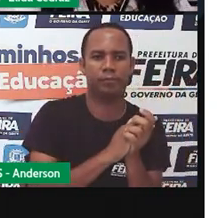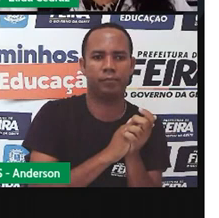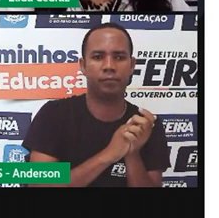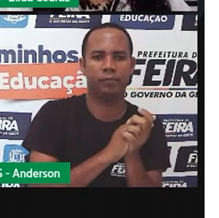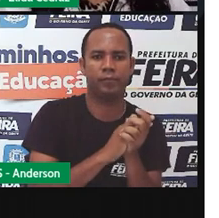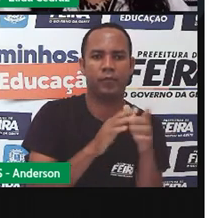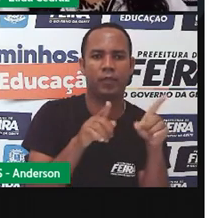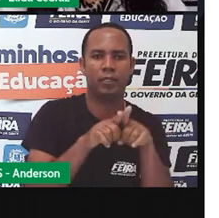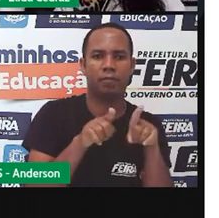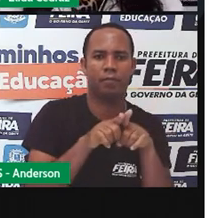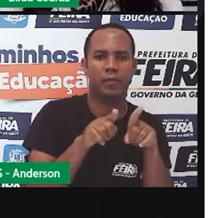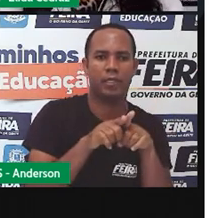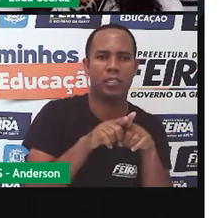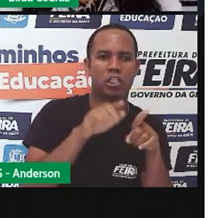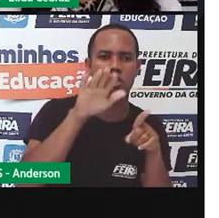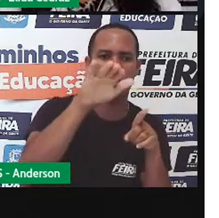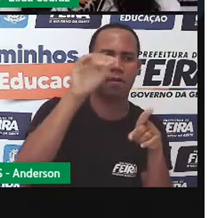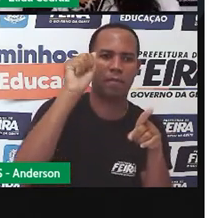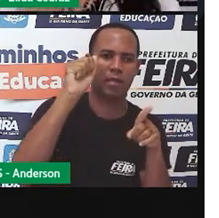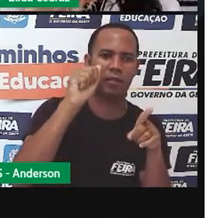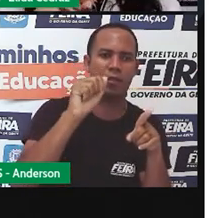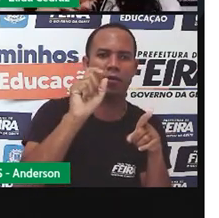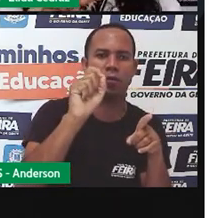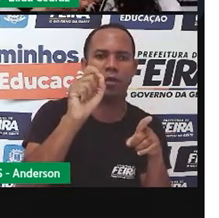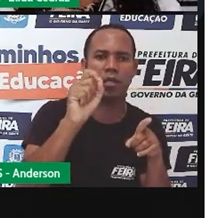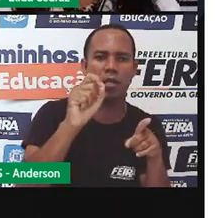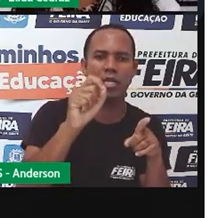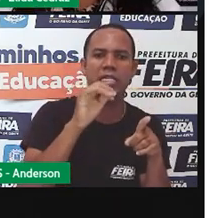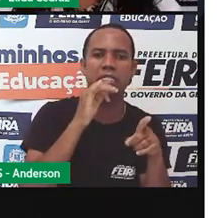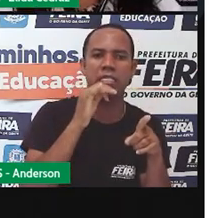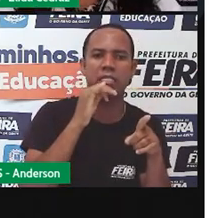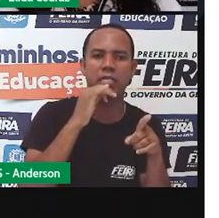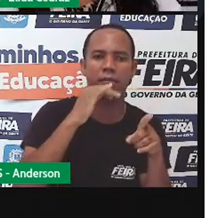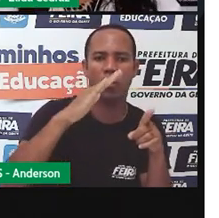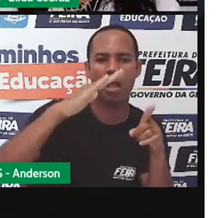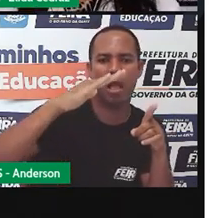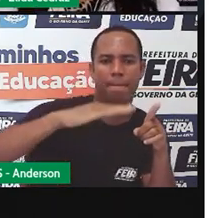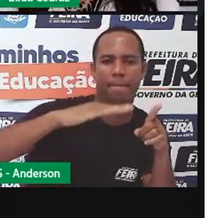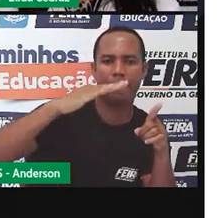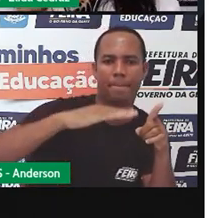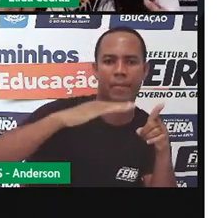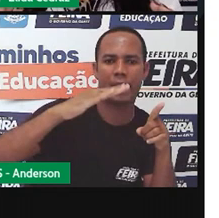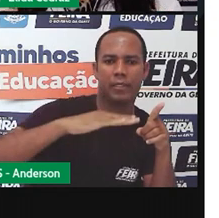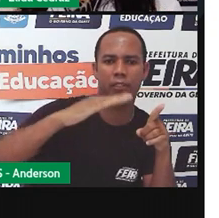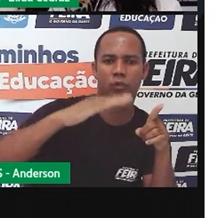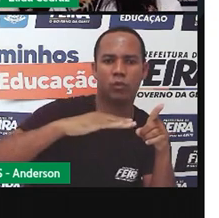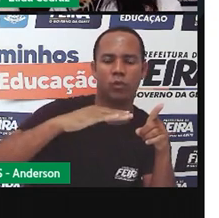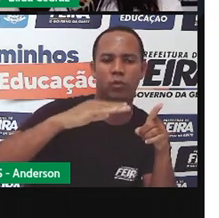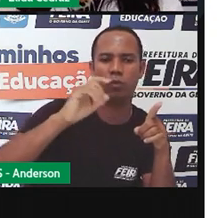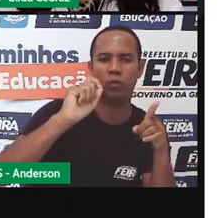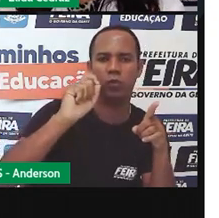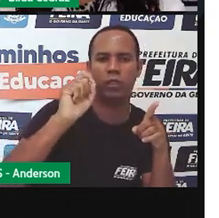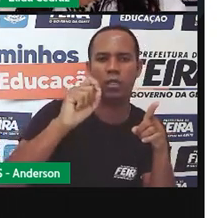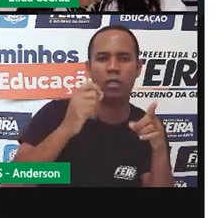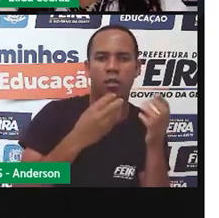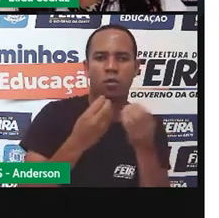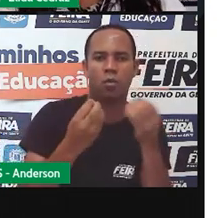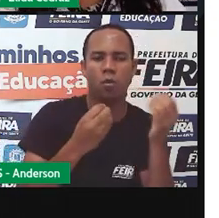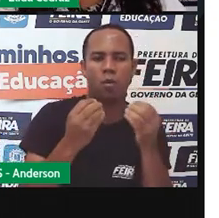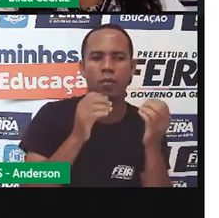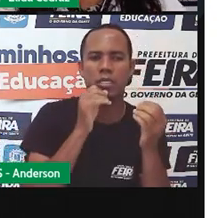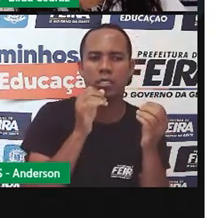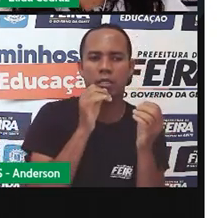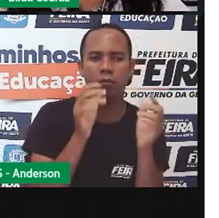A chamada. A chamada vem logo abaixo da manchete com um